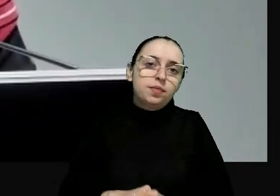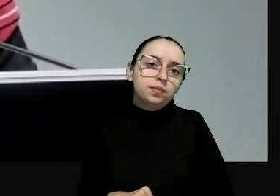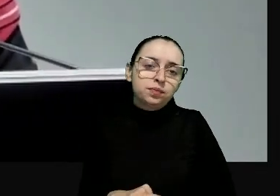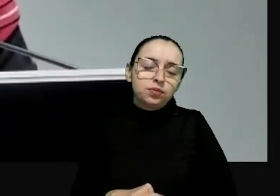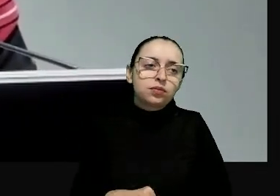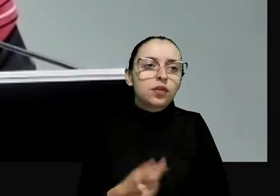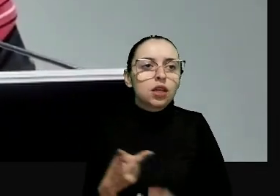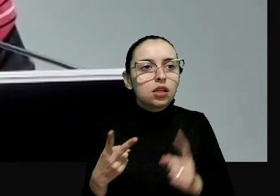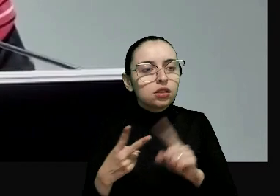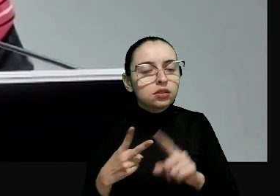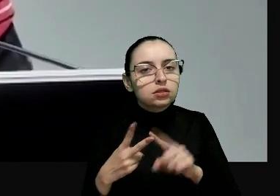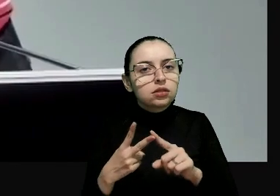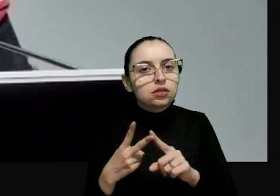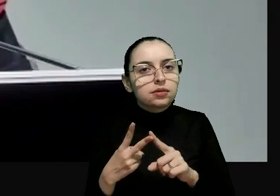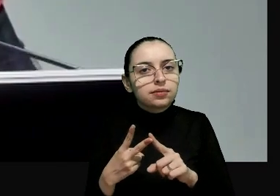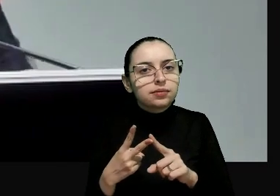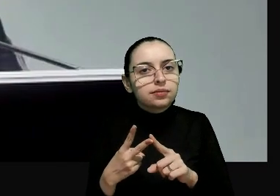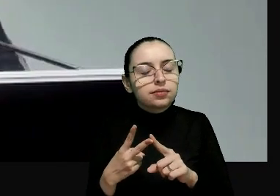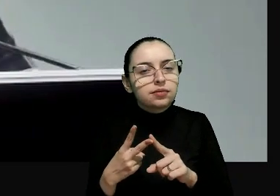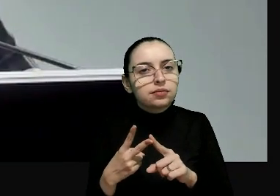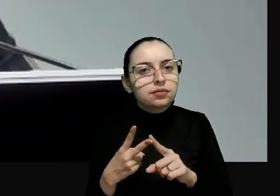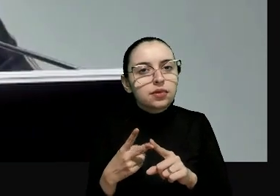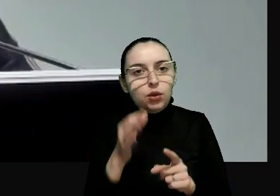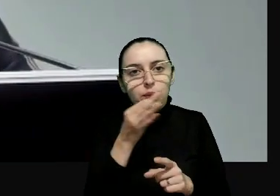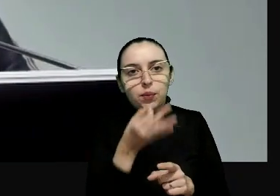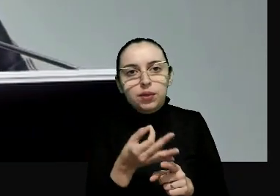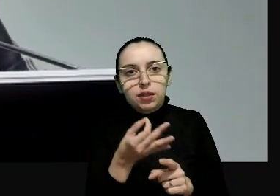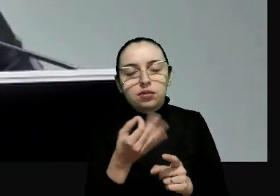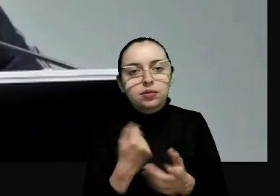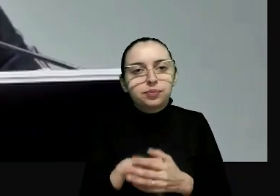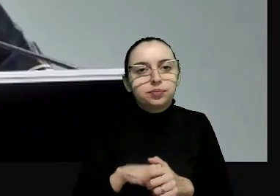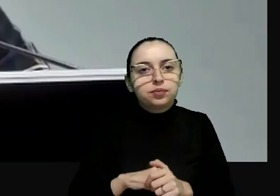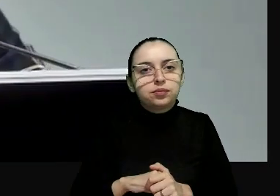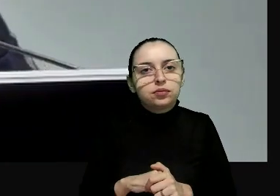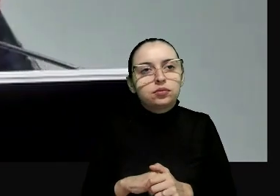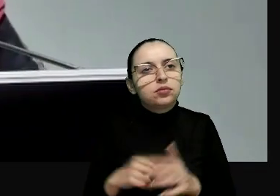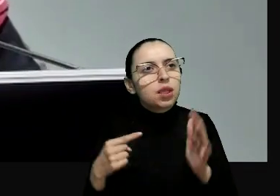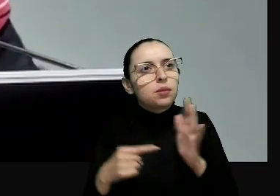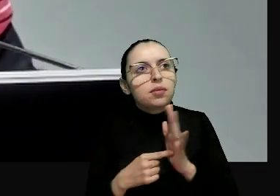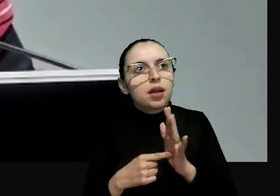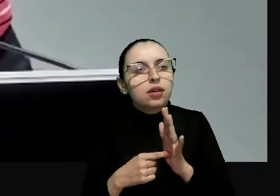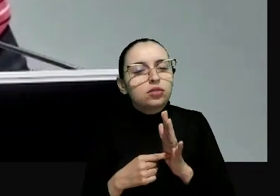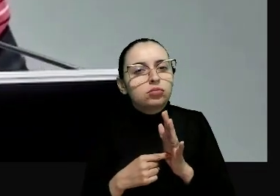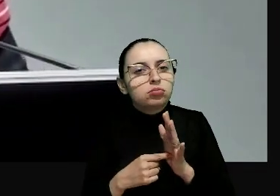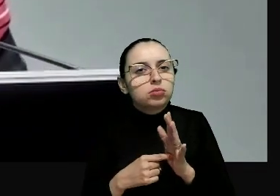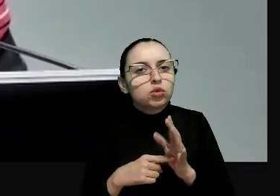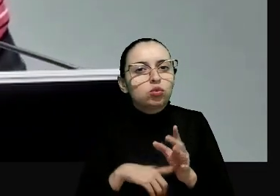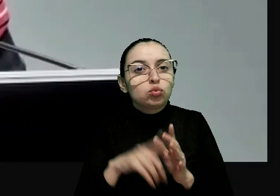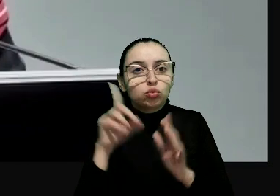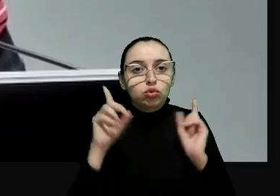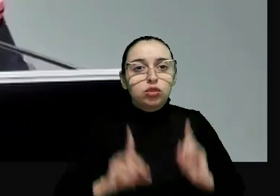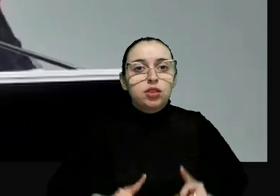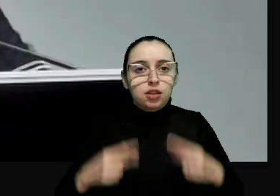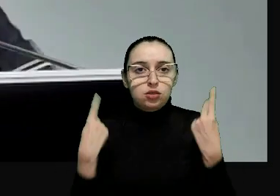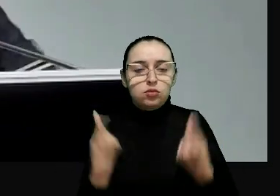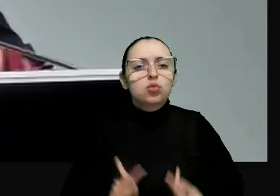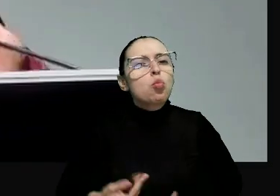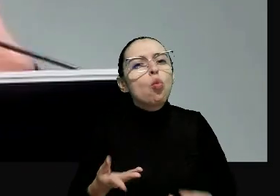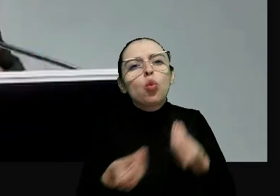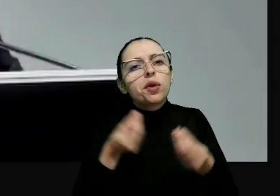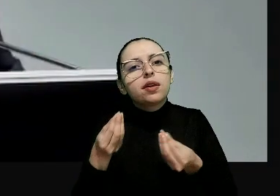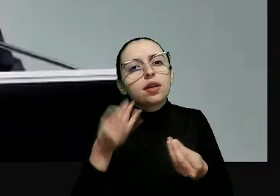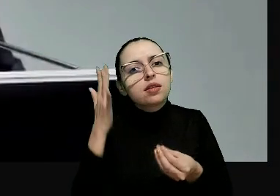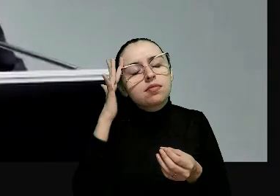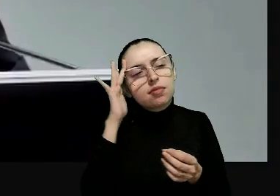E daí nos vem a segunda, a minha segunda e penúltima reflexão, o Pacto do Judiciário para os Direitos Humanos. O que nós